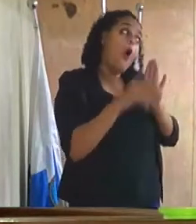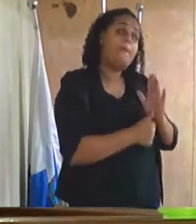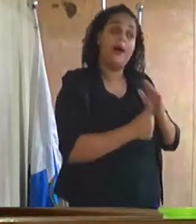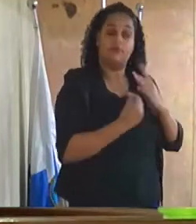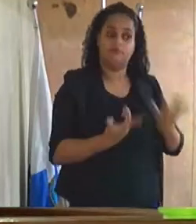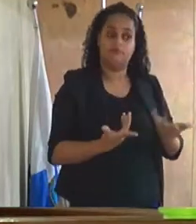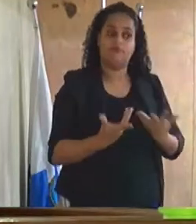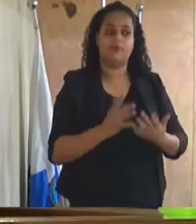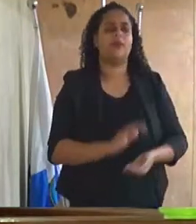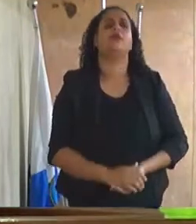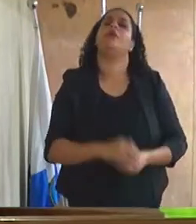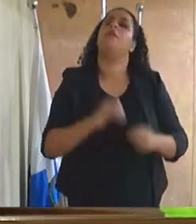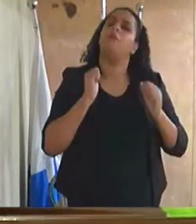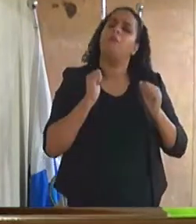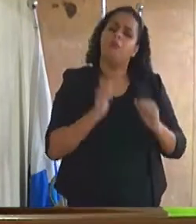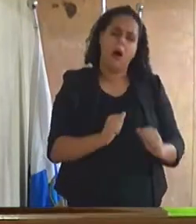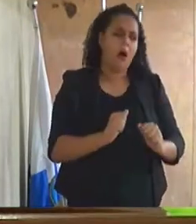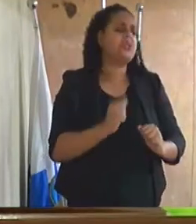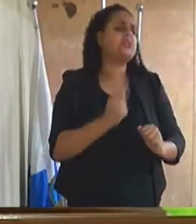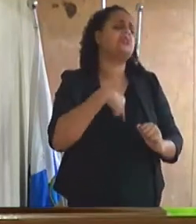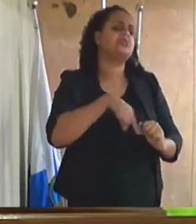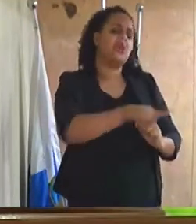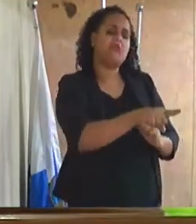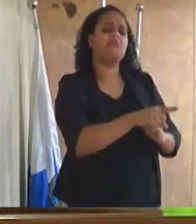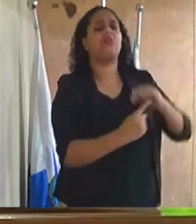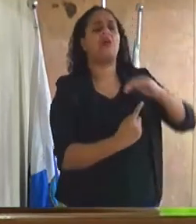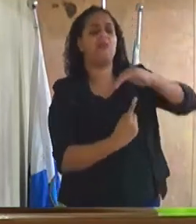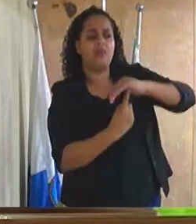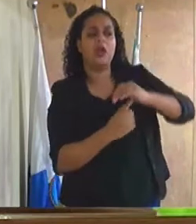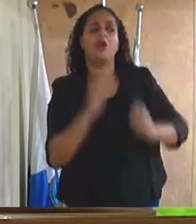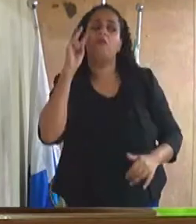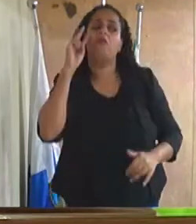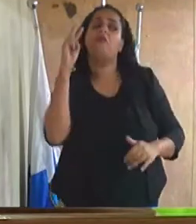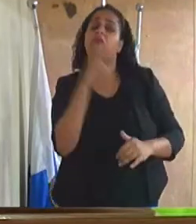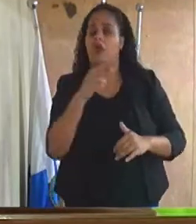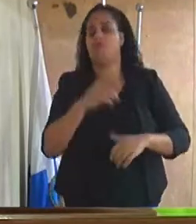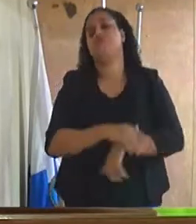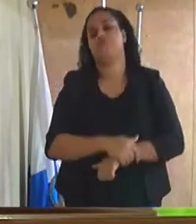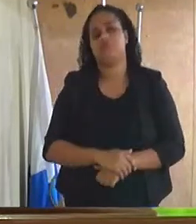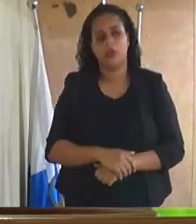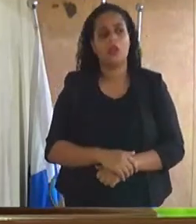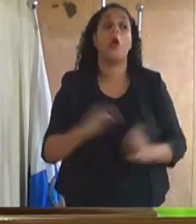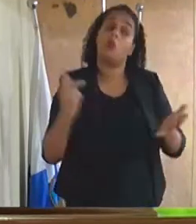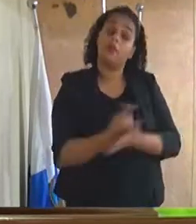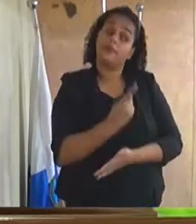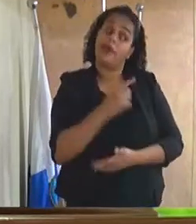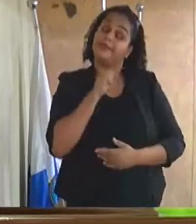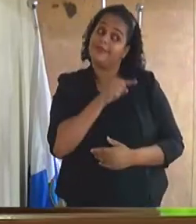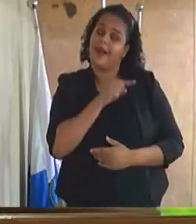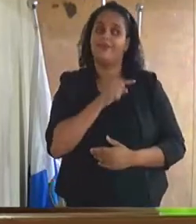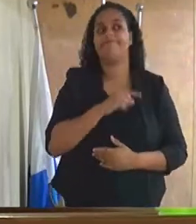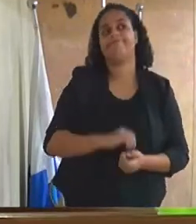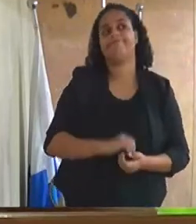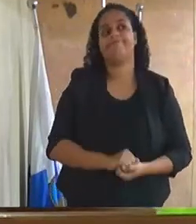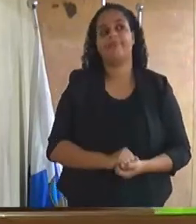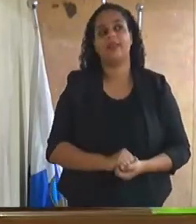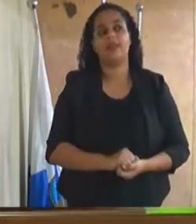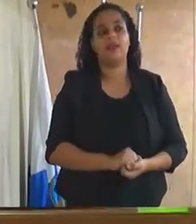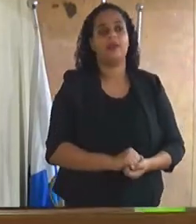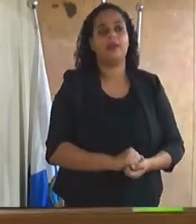pode ir nessa feira e constatar o que ali acontece. inclusive,